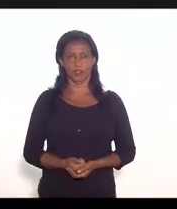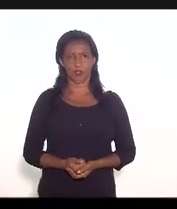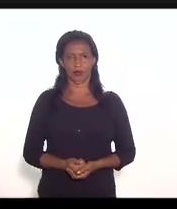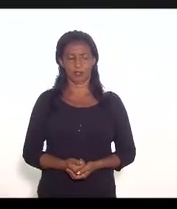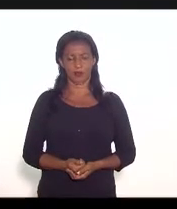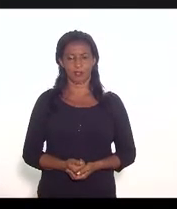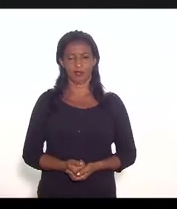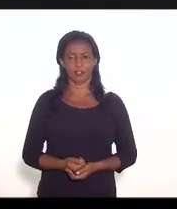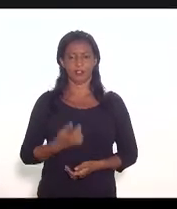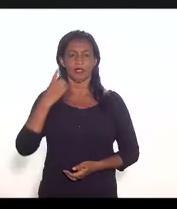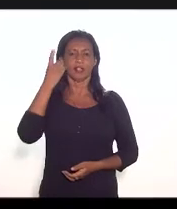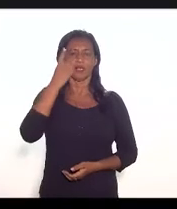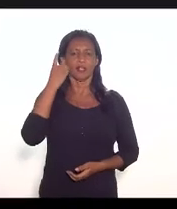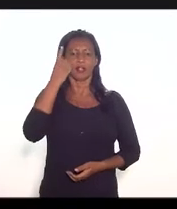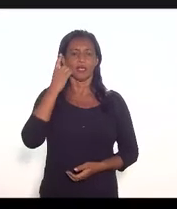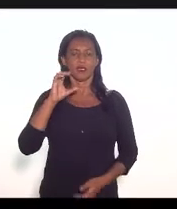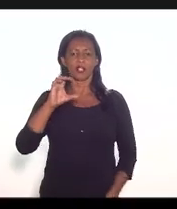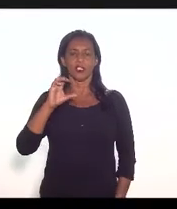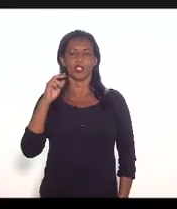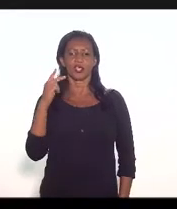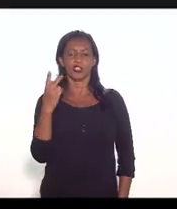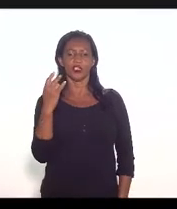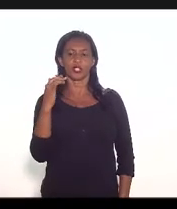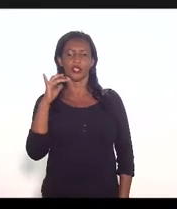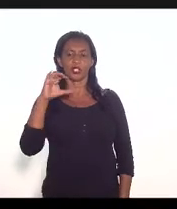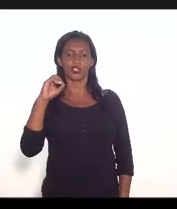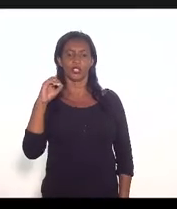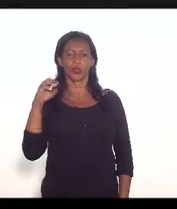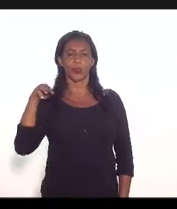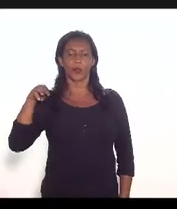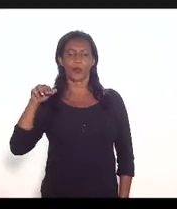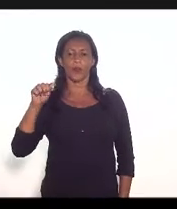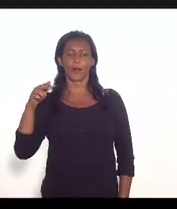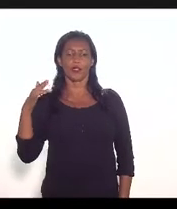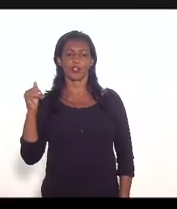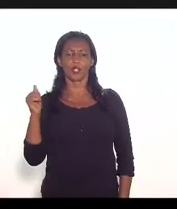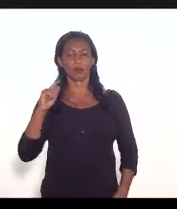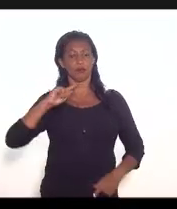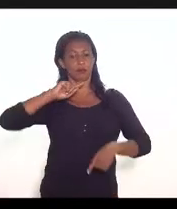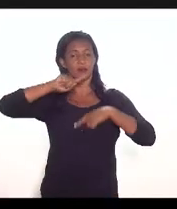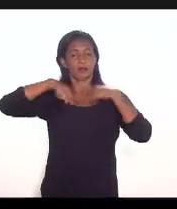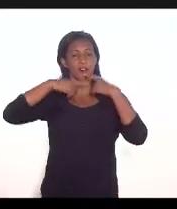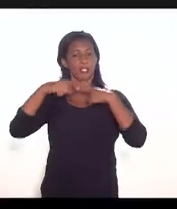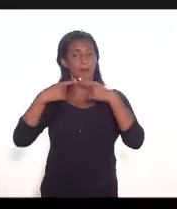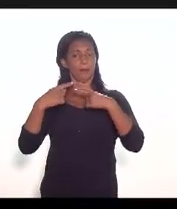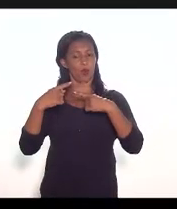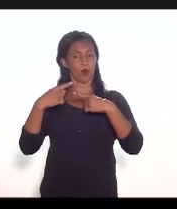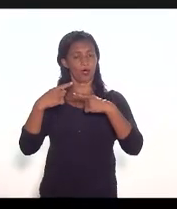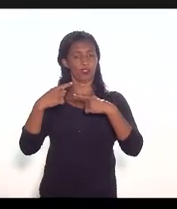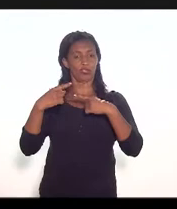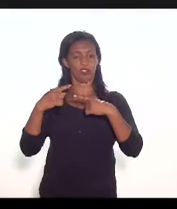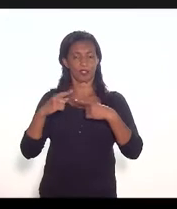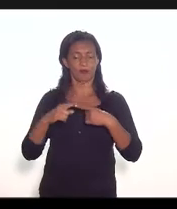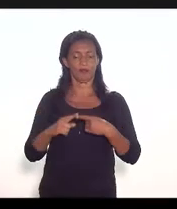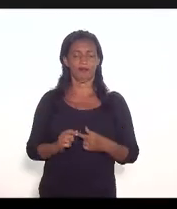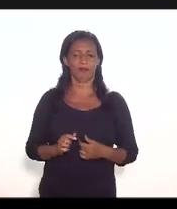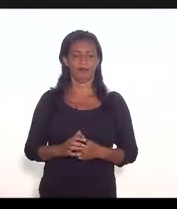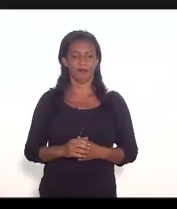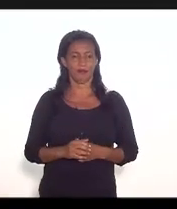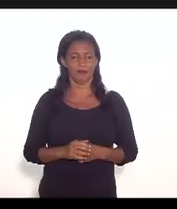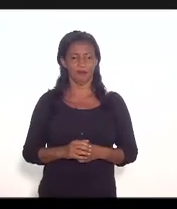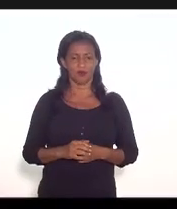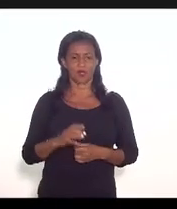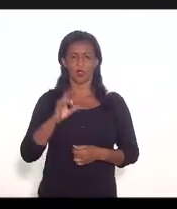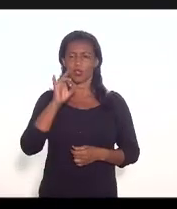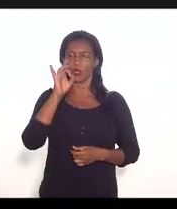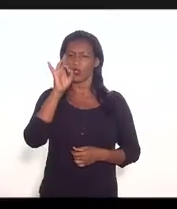é o deputado Chico Machado depois do Felipe Peixoto é vossa excelência depois é o Valdeque pode deixar eu só